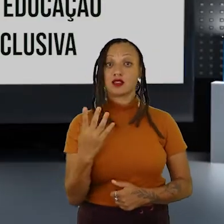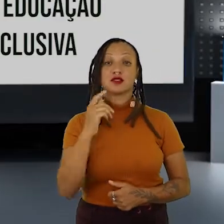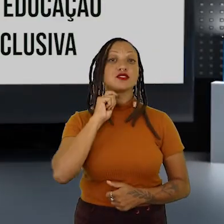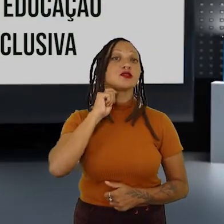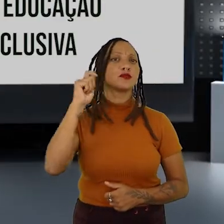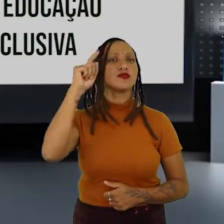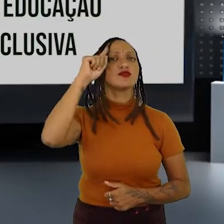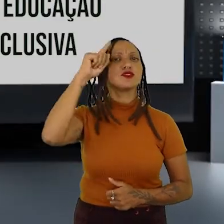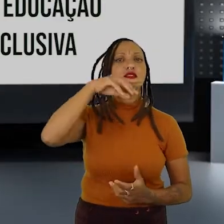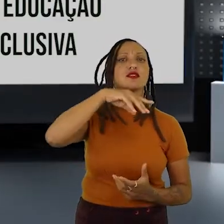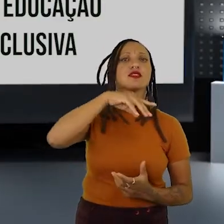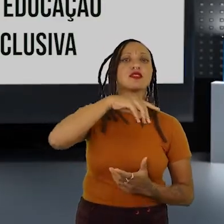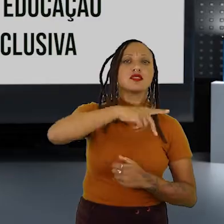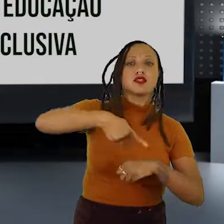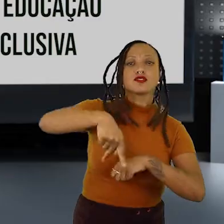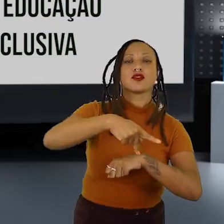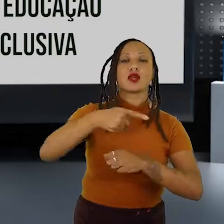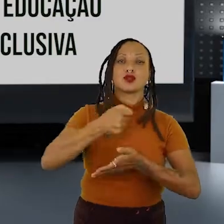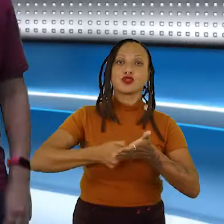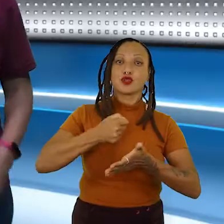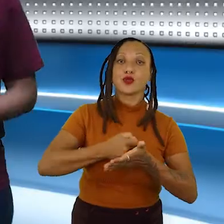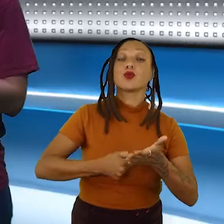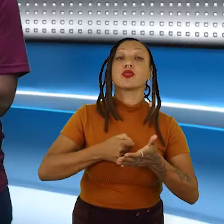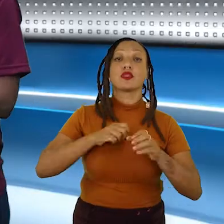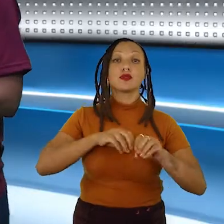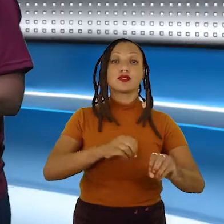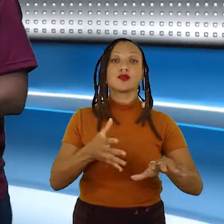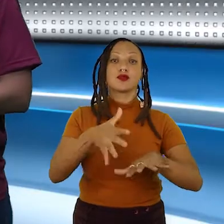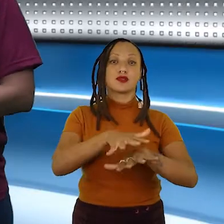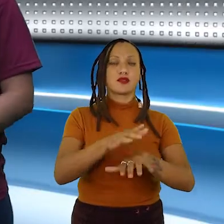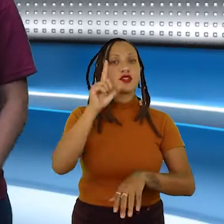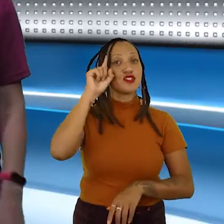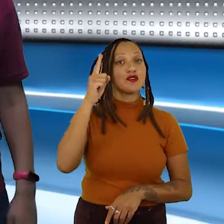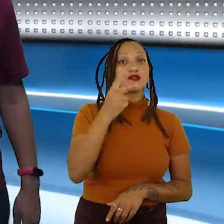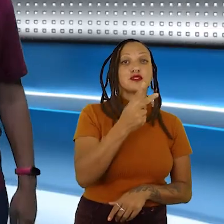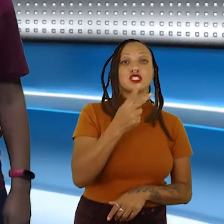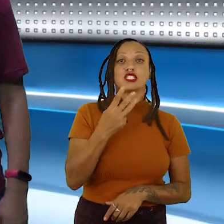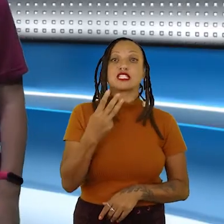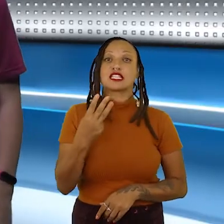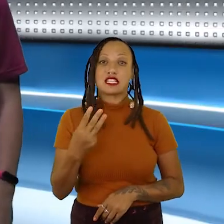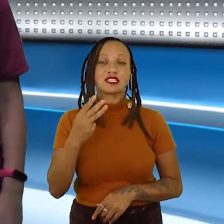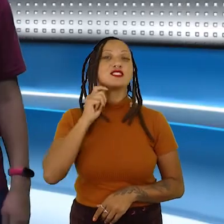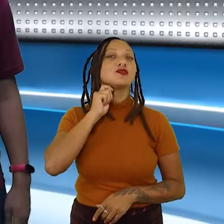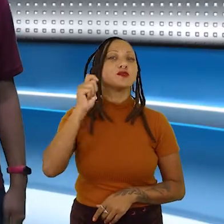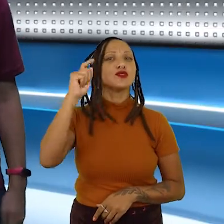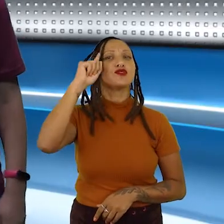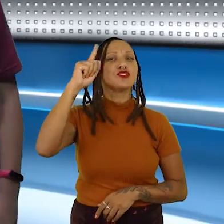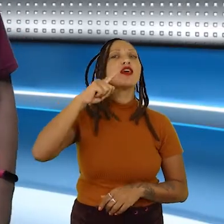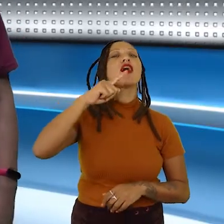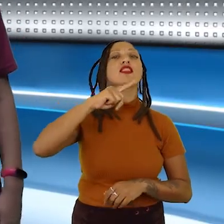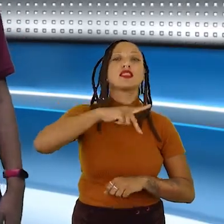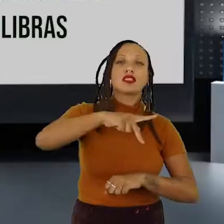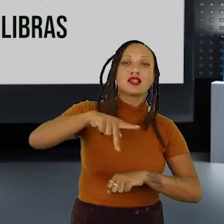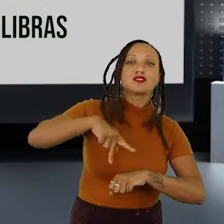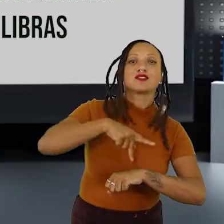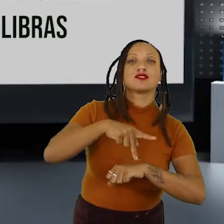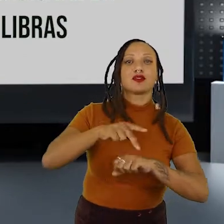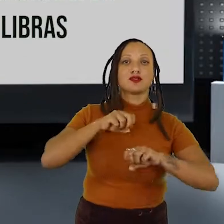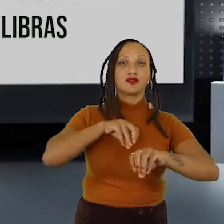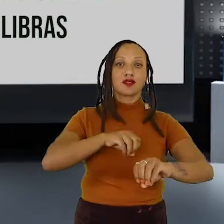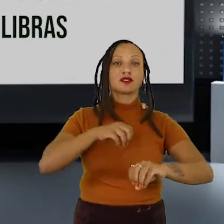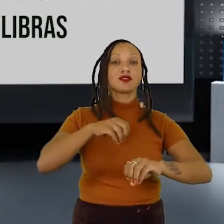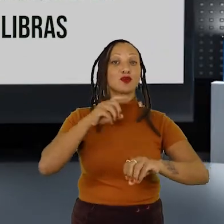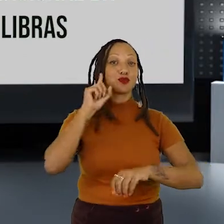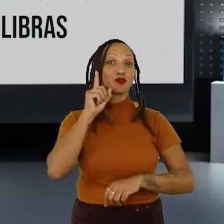é o Dia Nacional de Luta pela Educação Inclusiva. Dia 23 de abril é o Dia Nacional da Educação dos Surdos. Dia